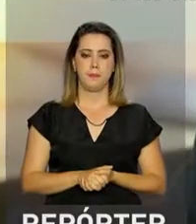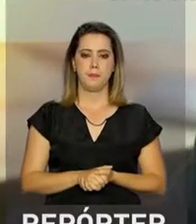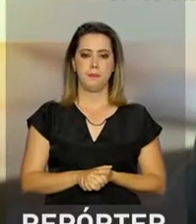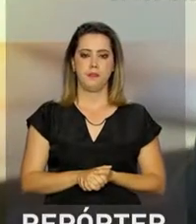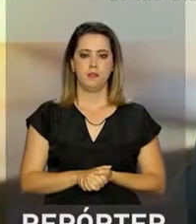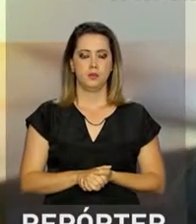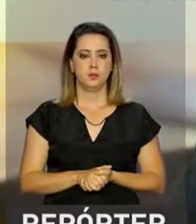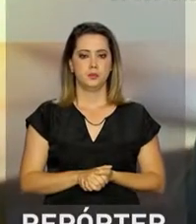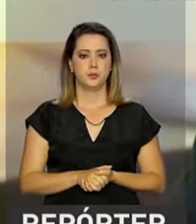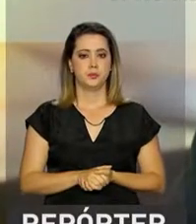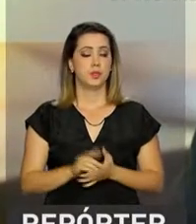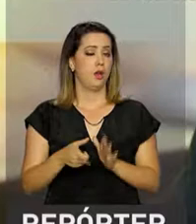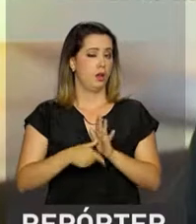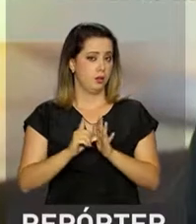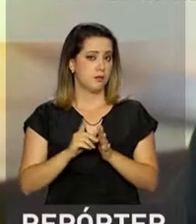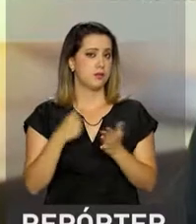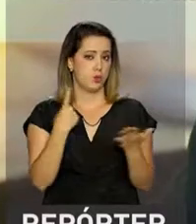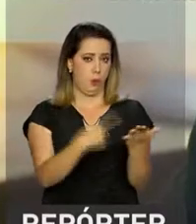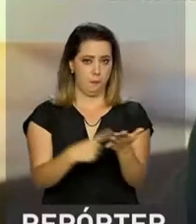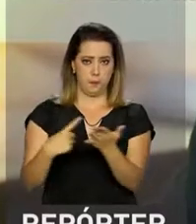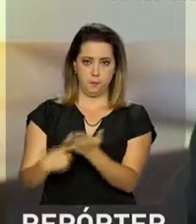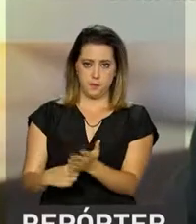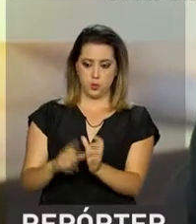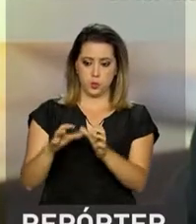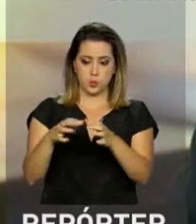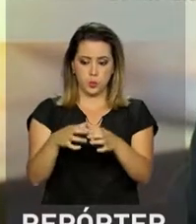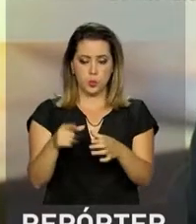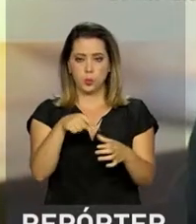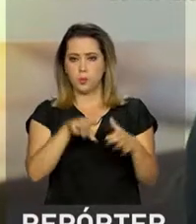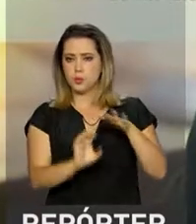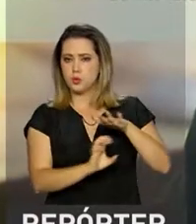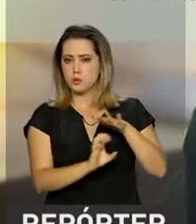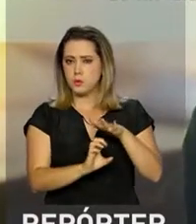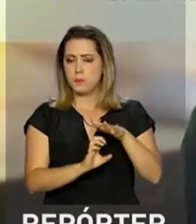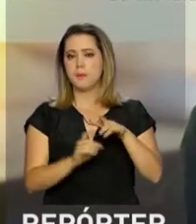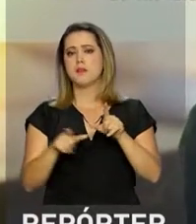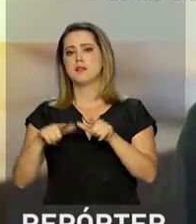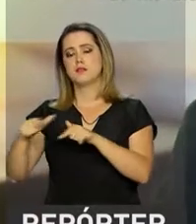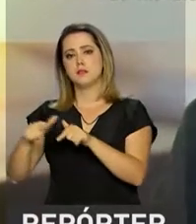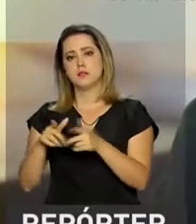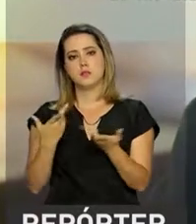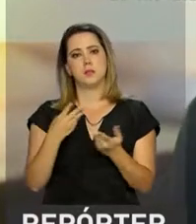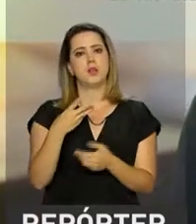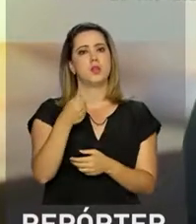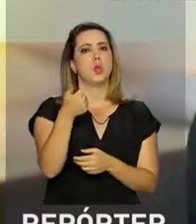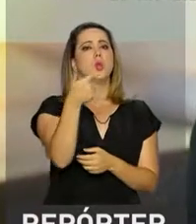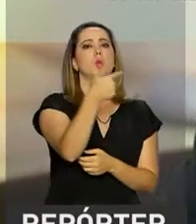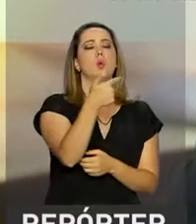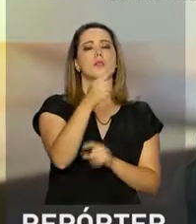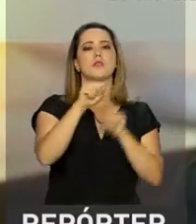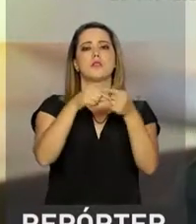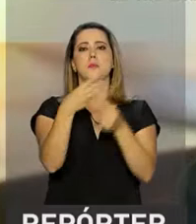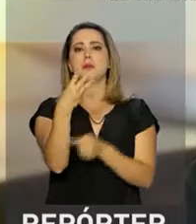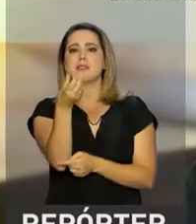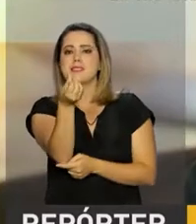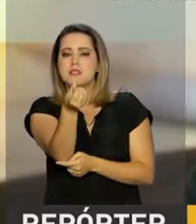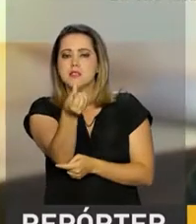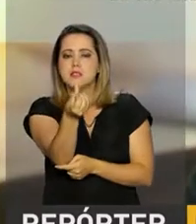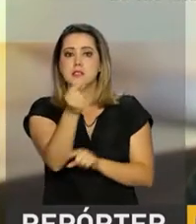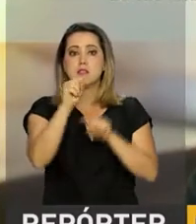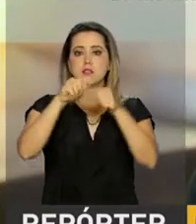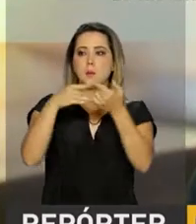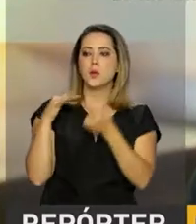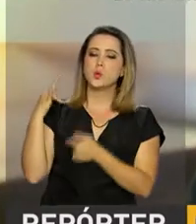Ocorriam os acordos coletivos para o cumprimento da jornada 12 por 36, depois, no futuro, num